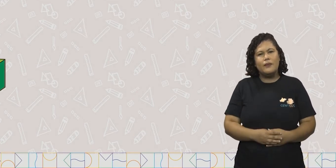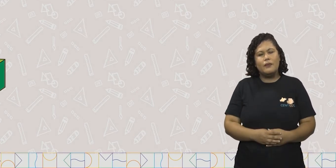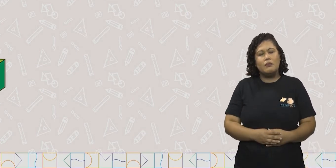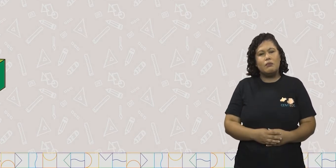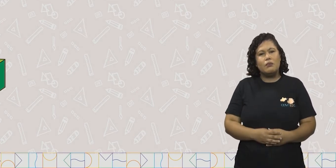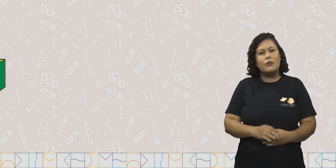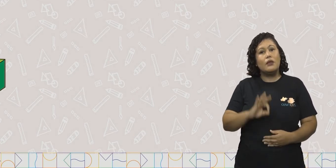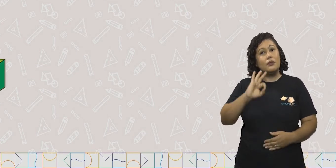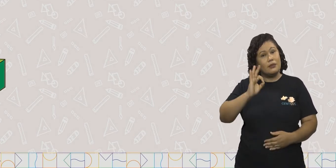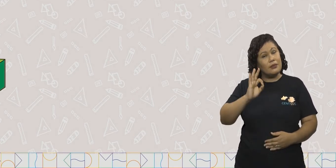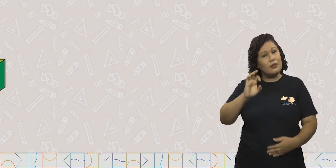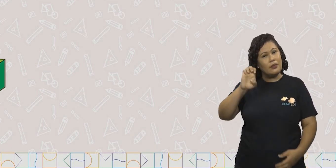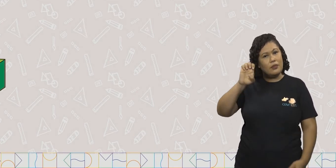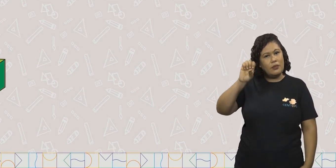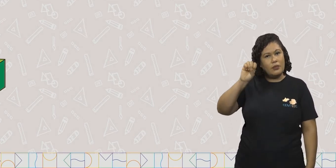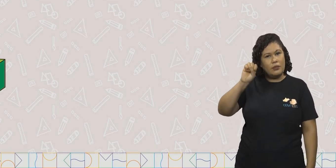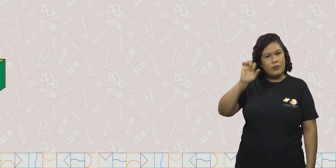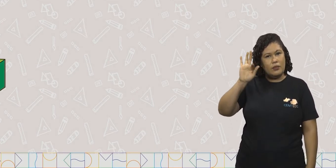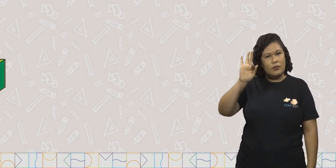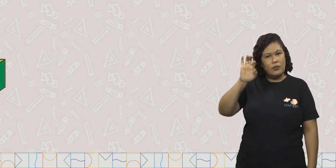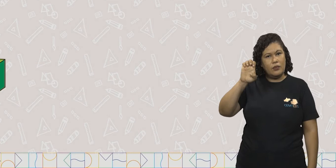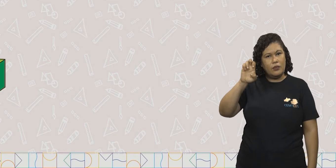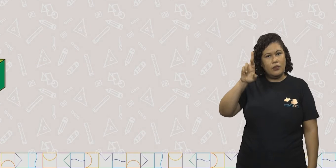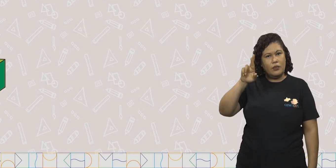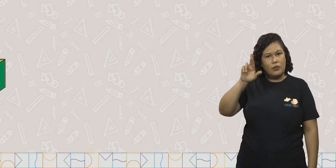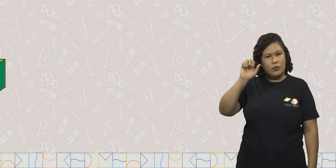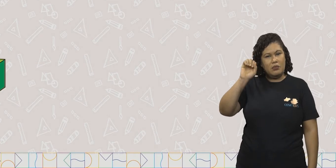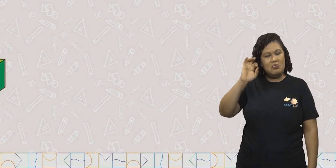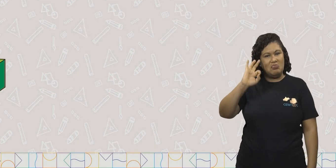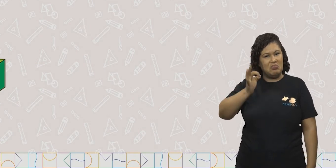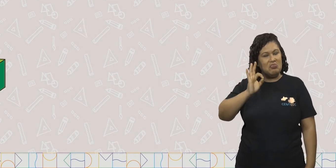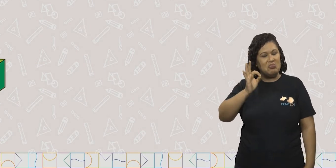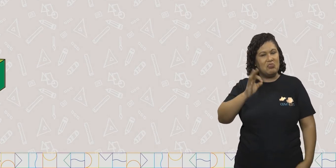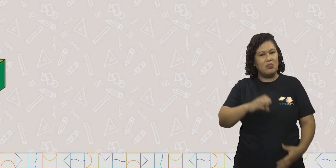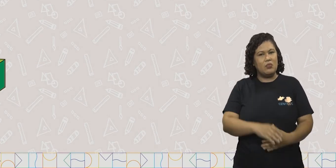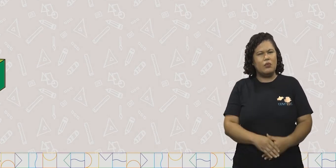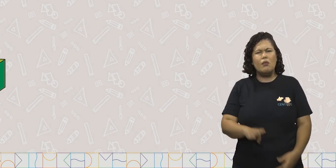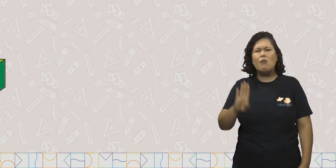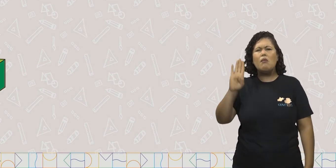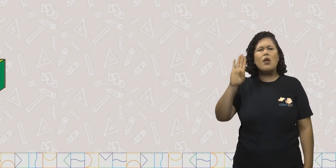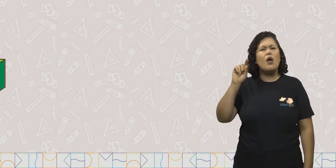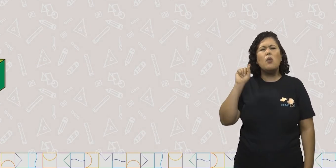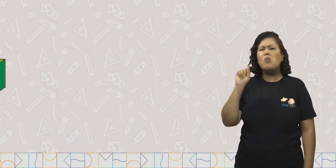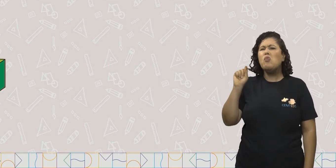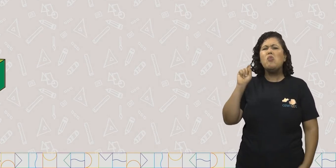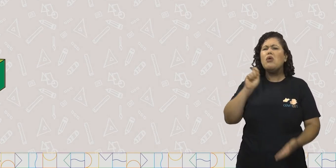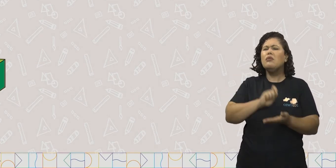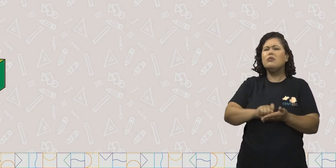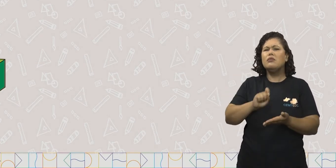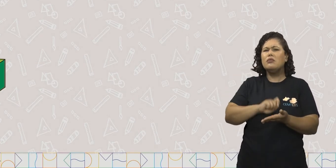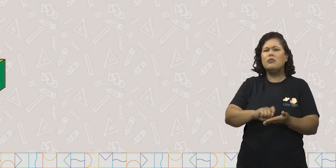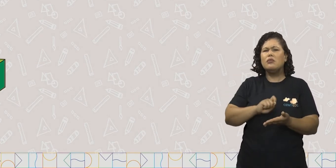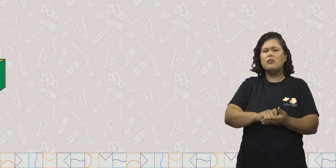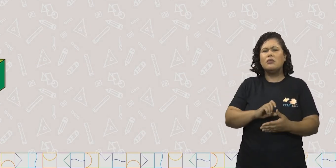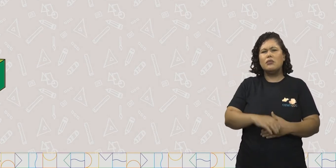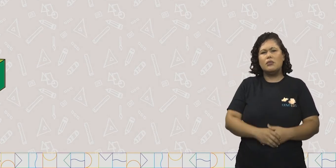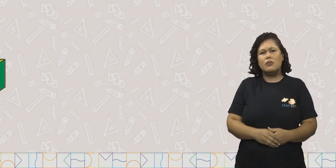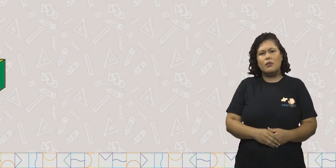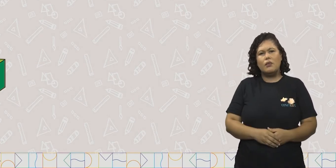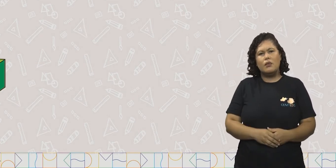Isso mesmo a esfera muito bem e na letra B o que foi que você colocou?